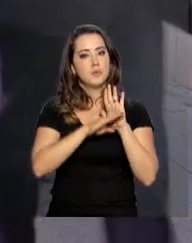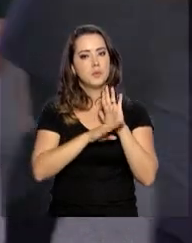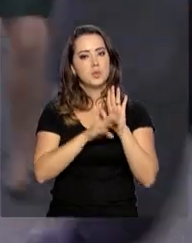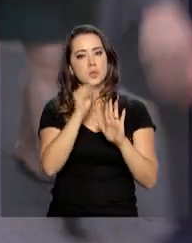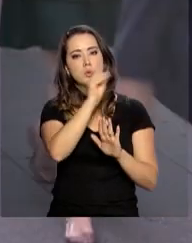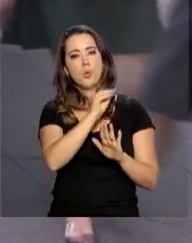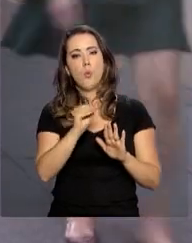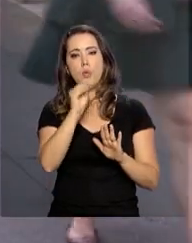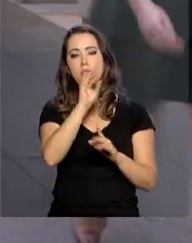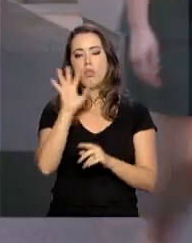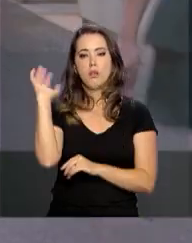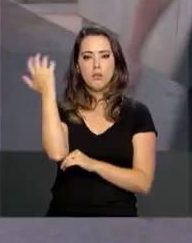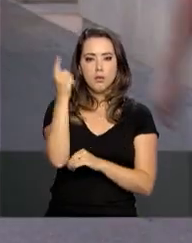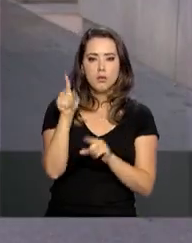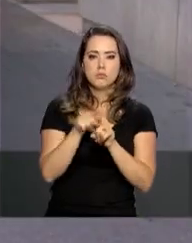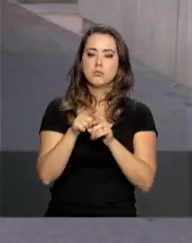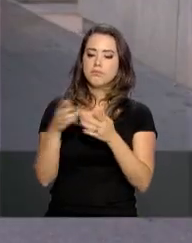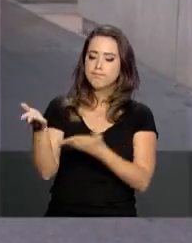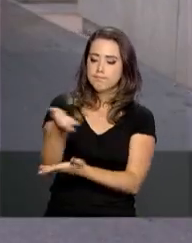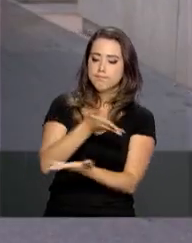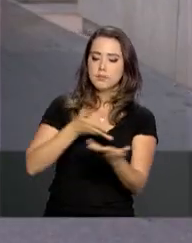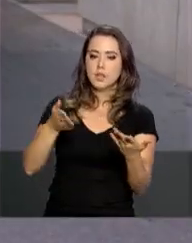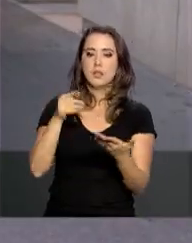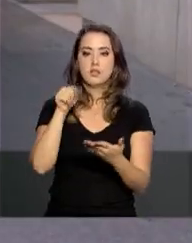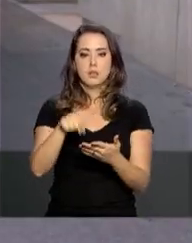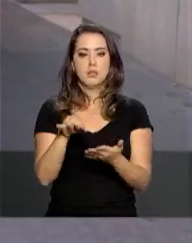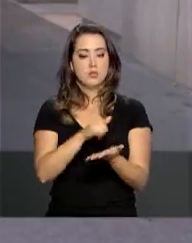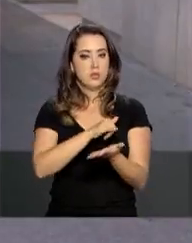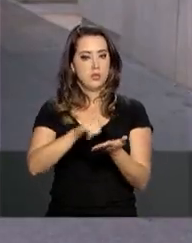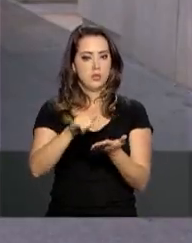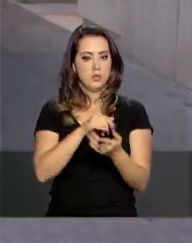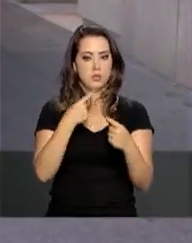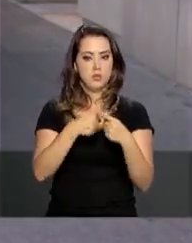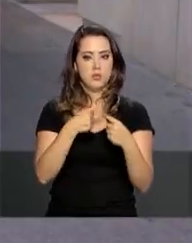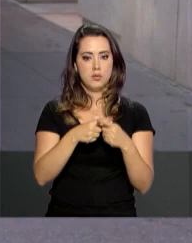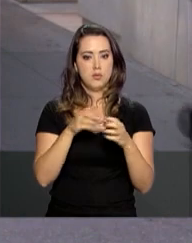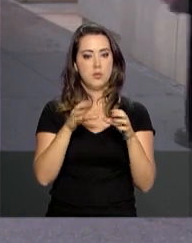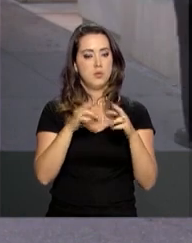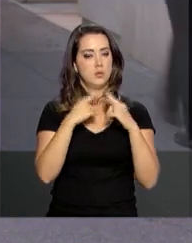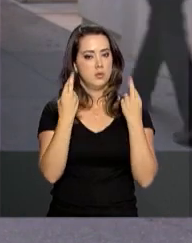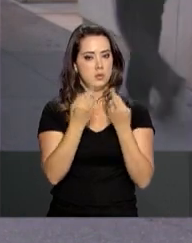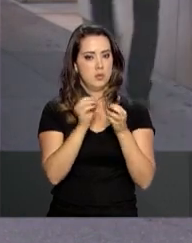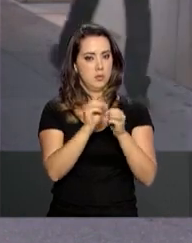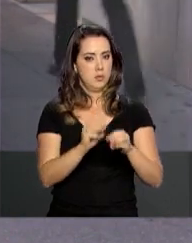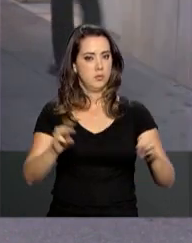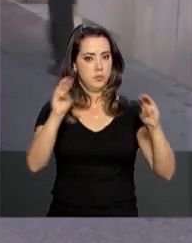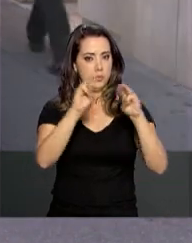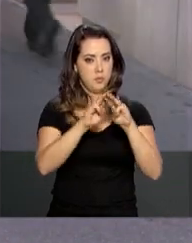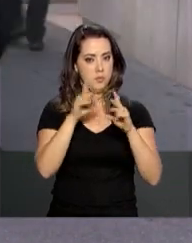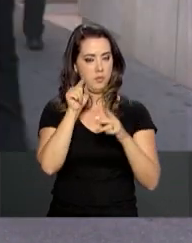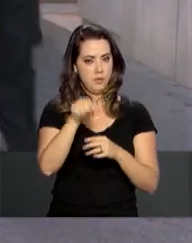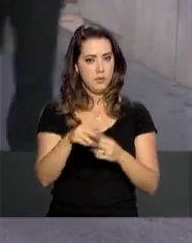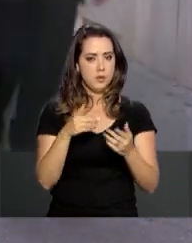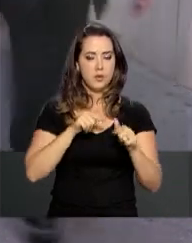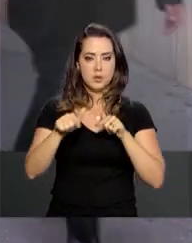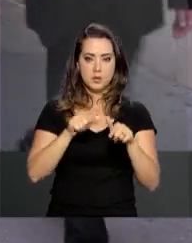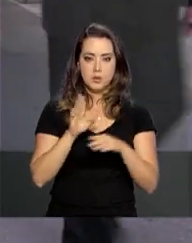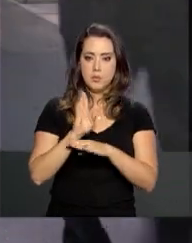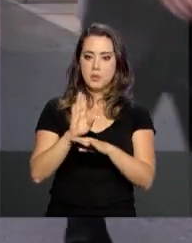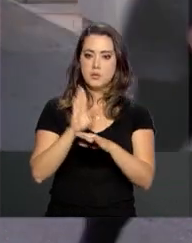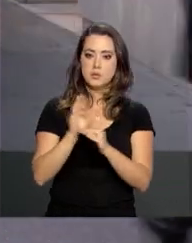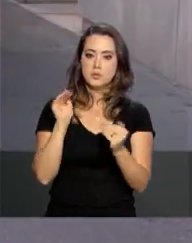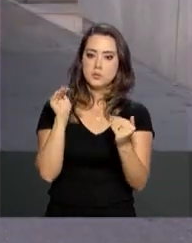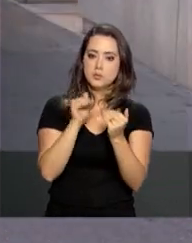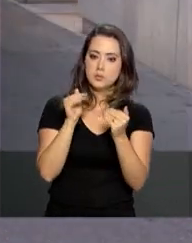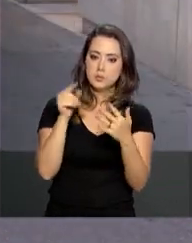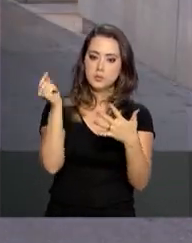sustentabilidade, aproveitando a movimentação na cidade por causa da Assembleia Geral da ONU. As ações contribuem para as